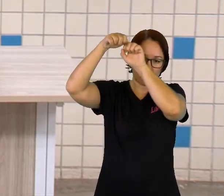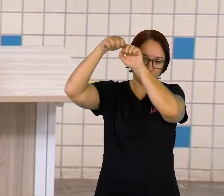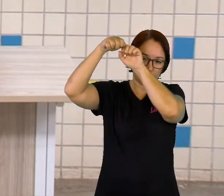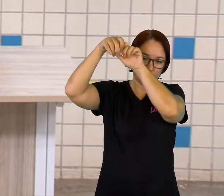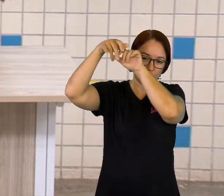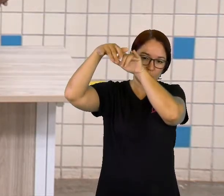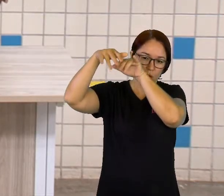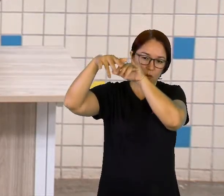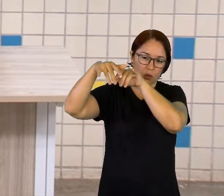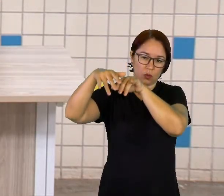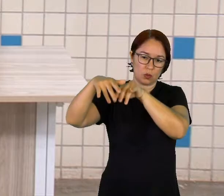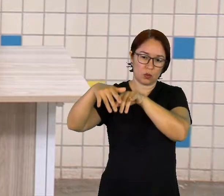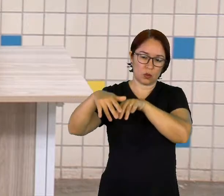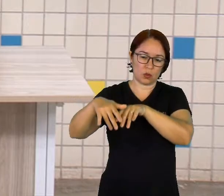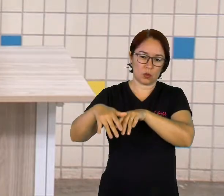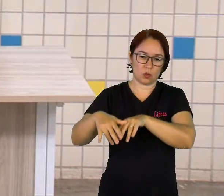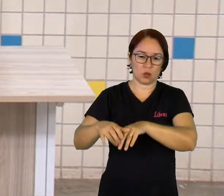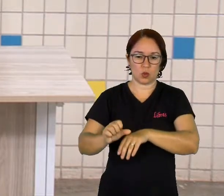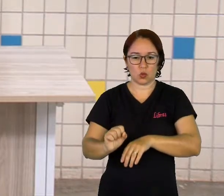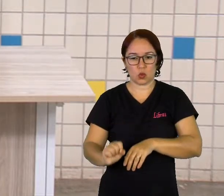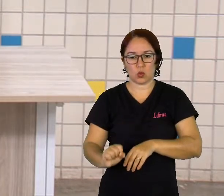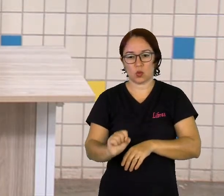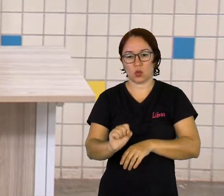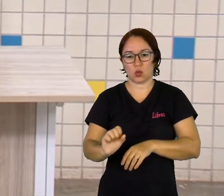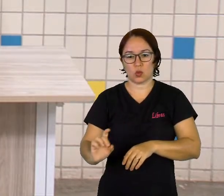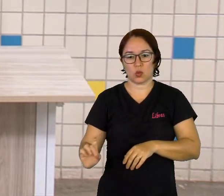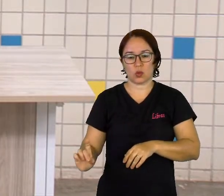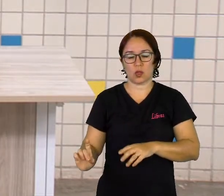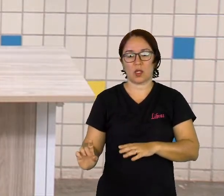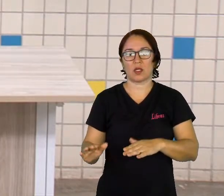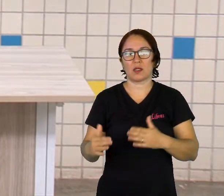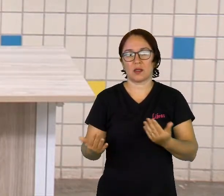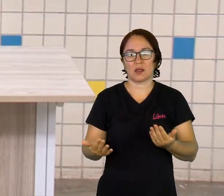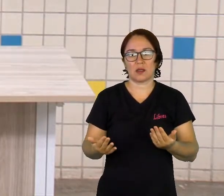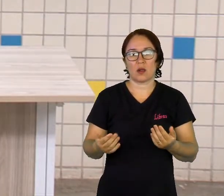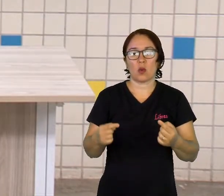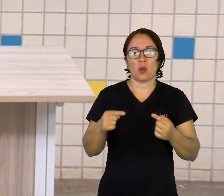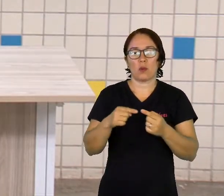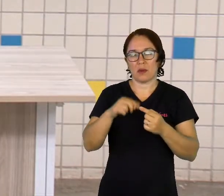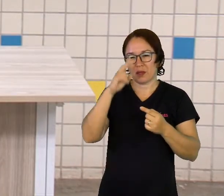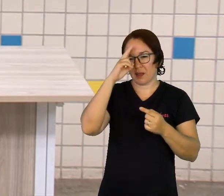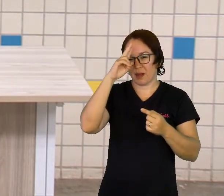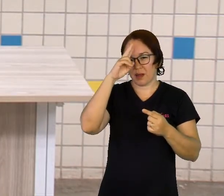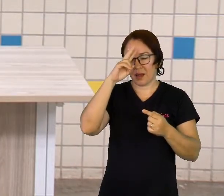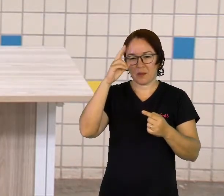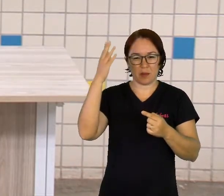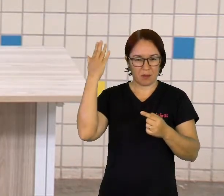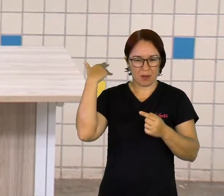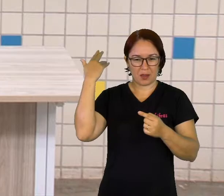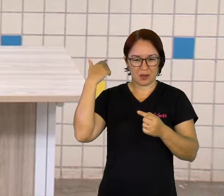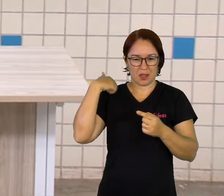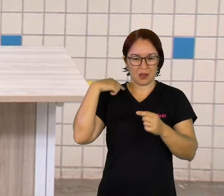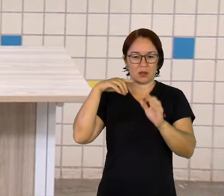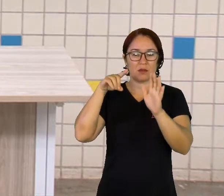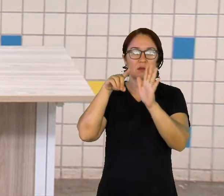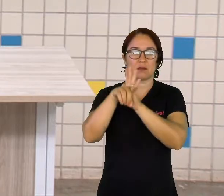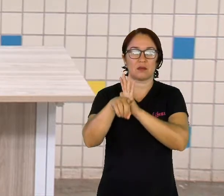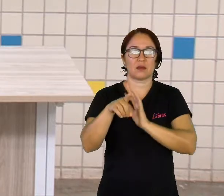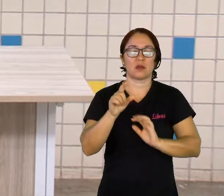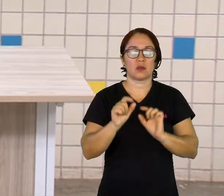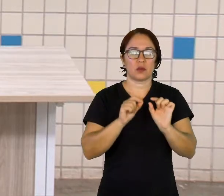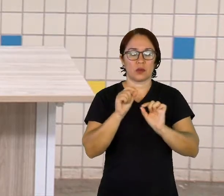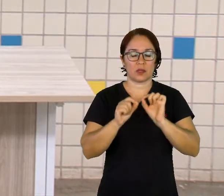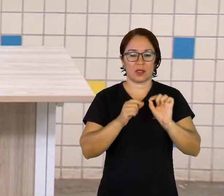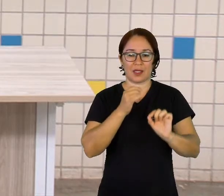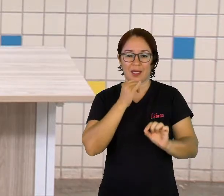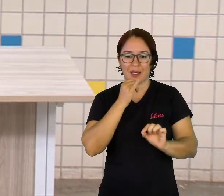região sudeste, volta aquela minha pergunta do final da aula anterior. Será que